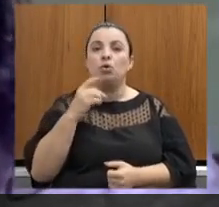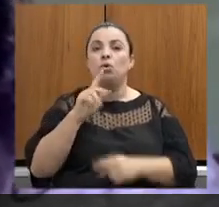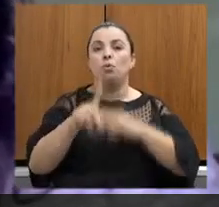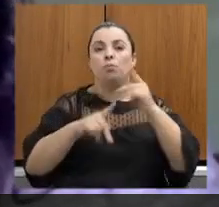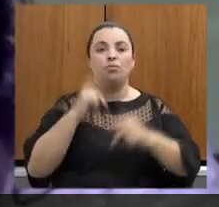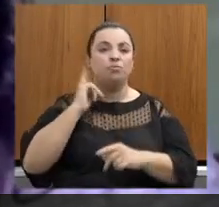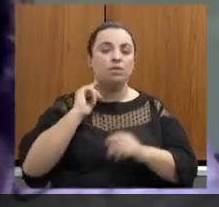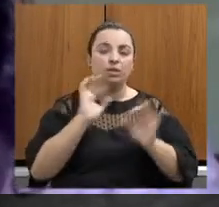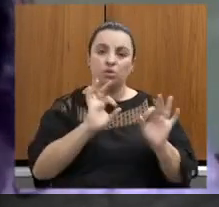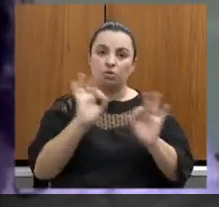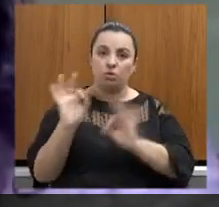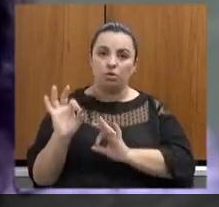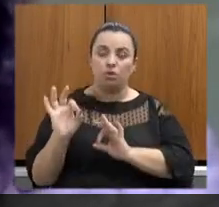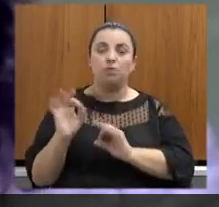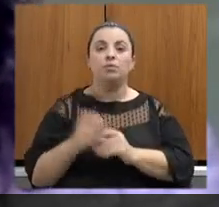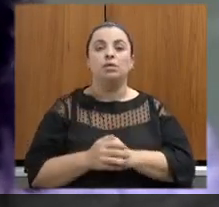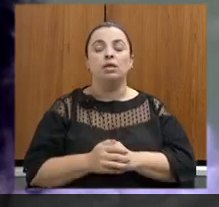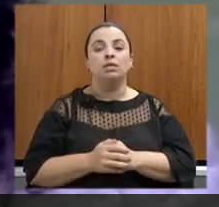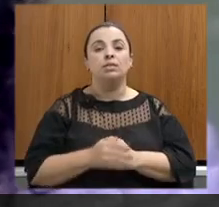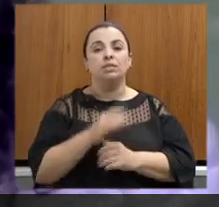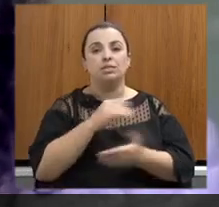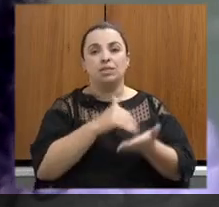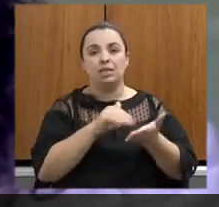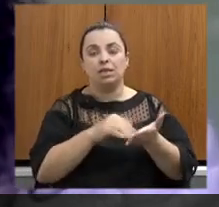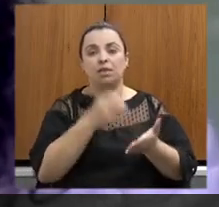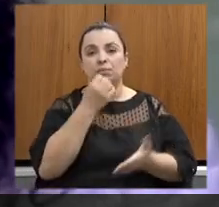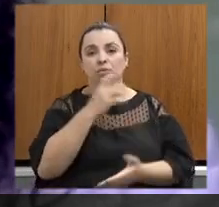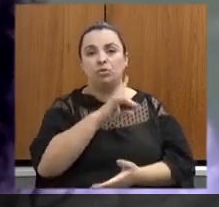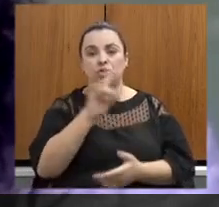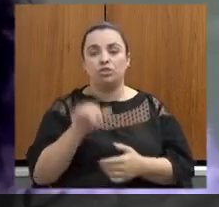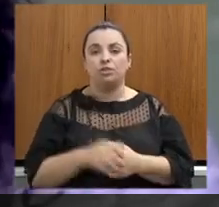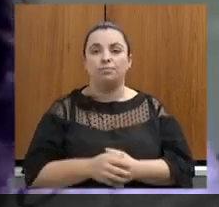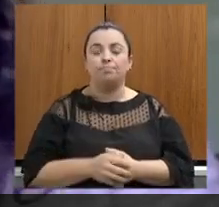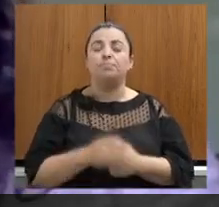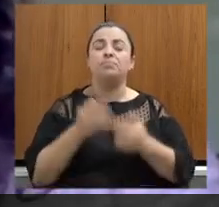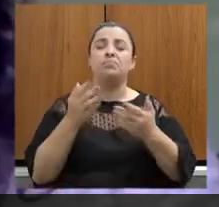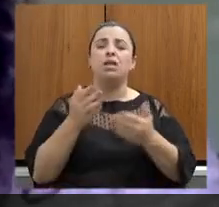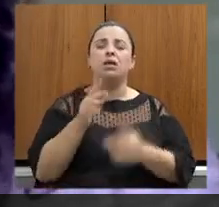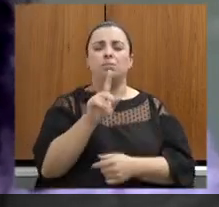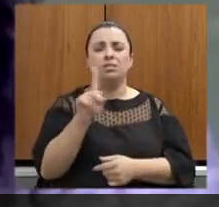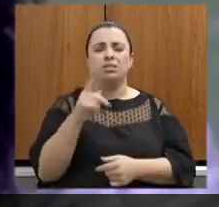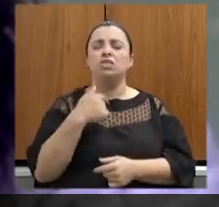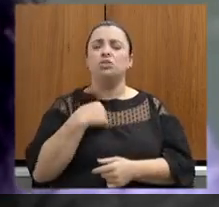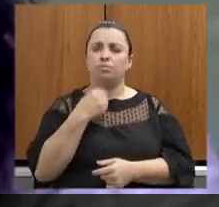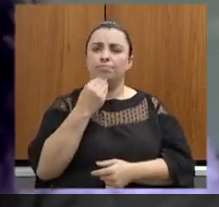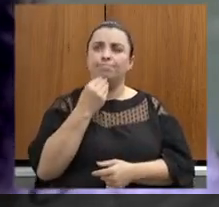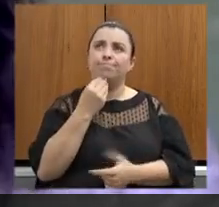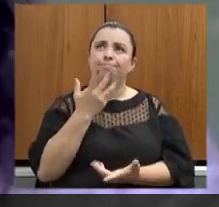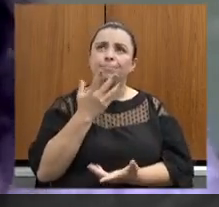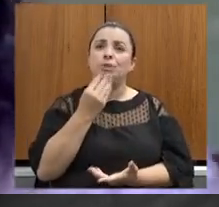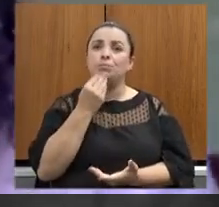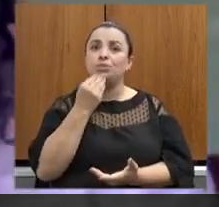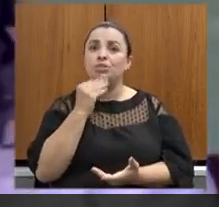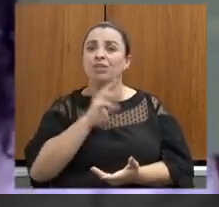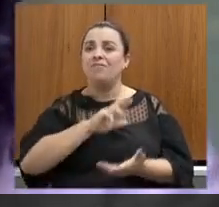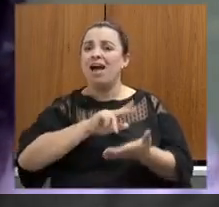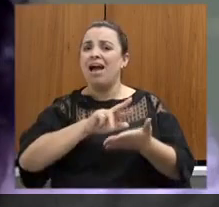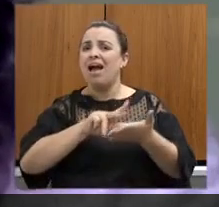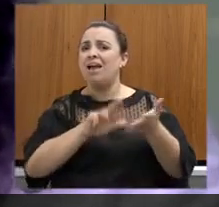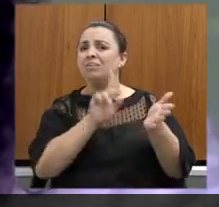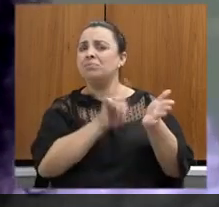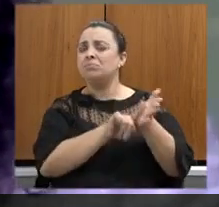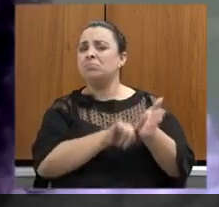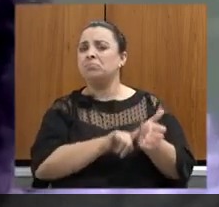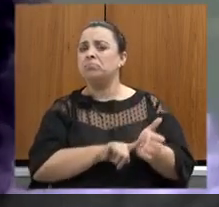secretária bom presidente eu poderia aqui fazer várias perguntas em relação às